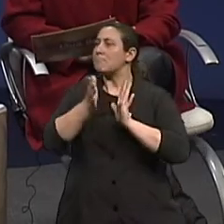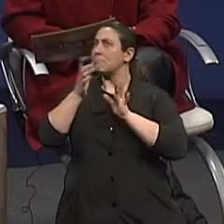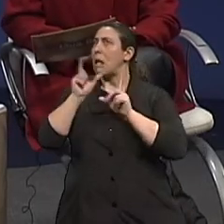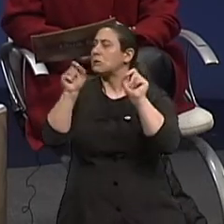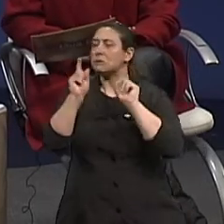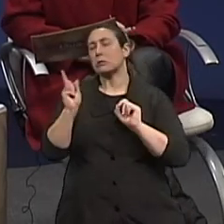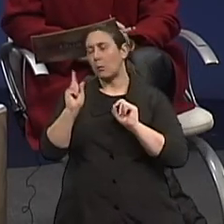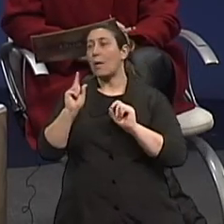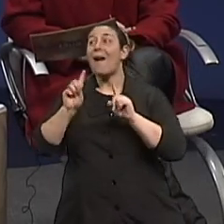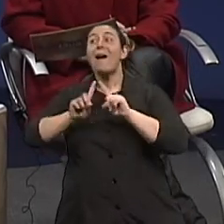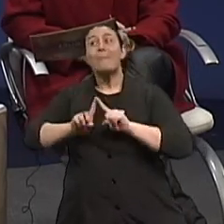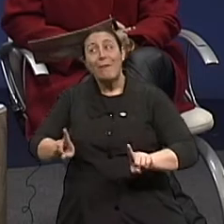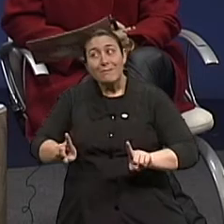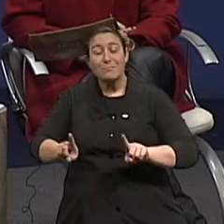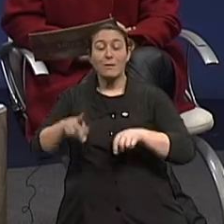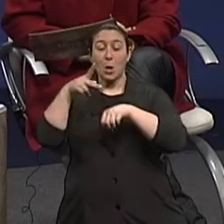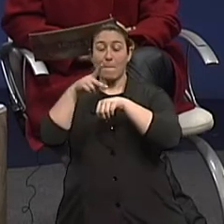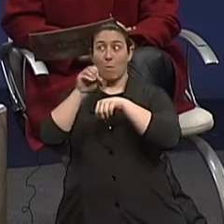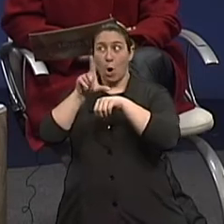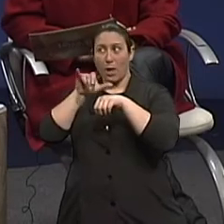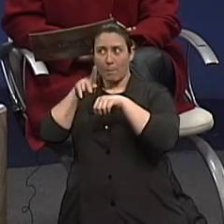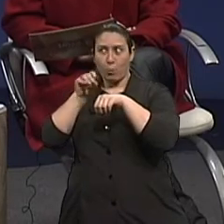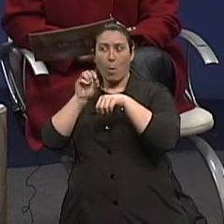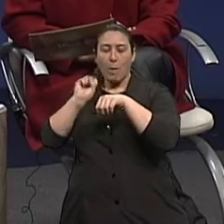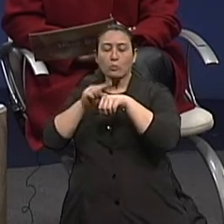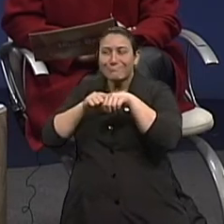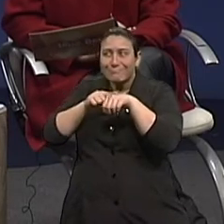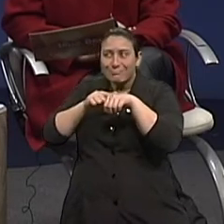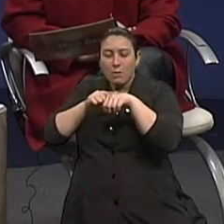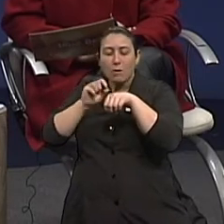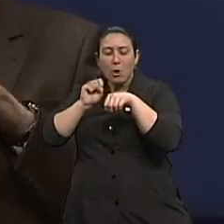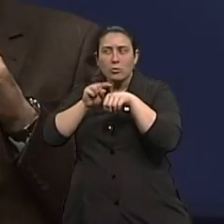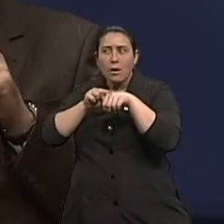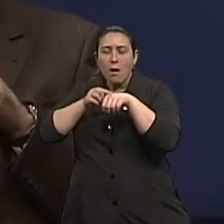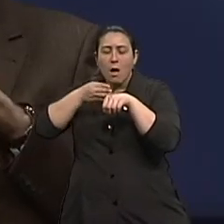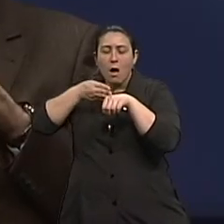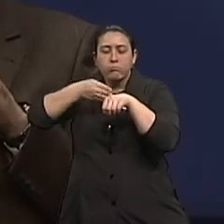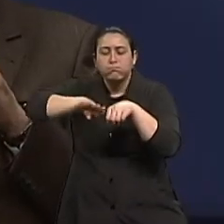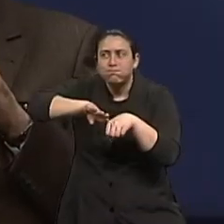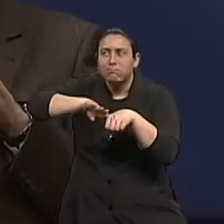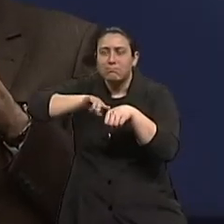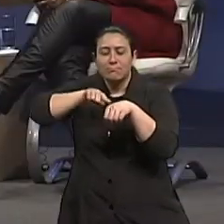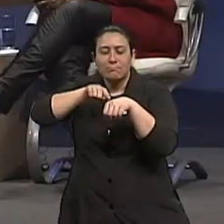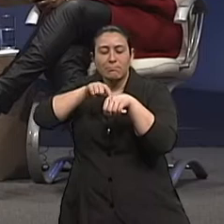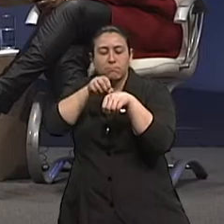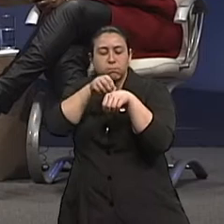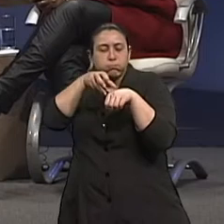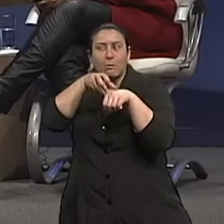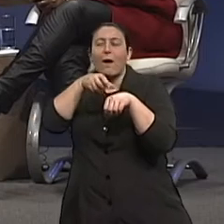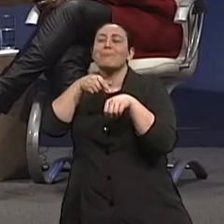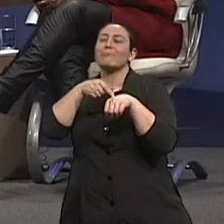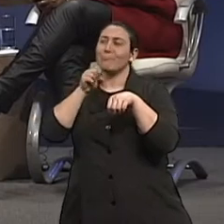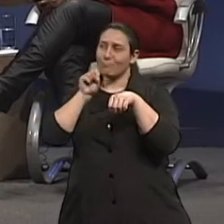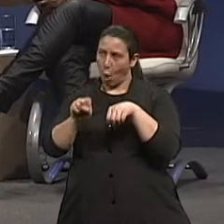se transformar em tumores. Outros não? Outros não. Ah, ok. Então, isso importante assim... Claro, e todos eles têm que